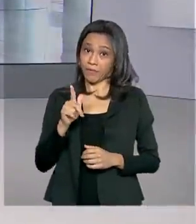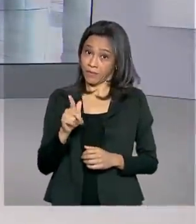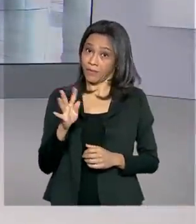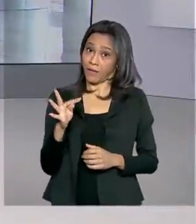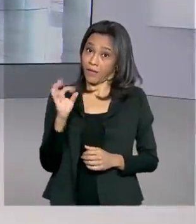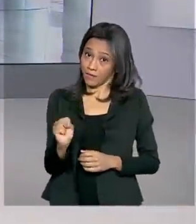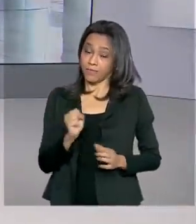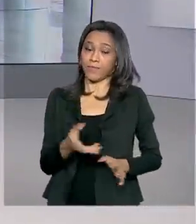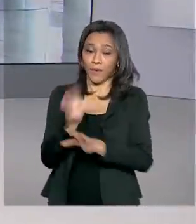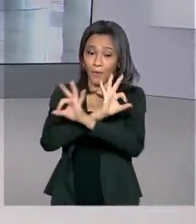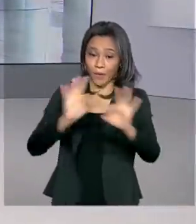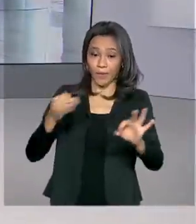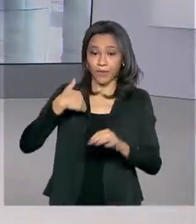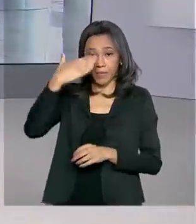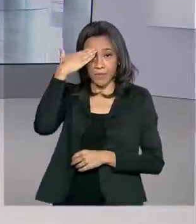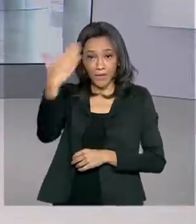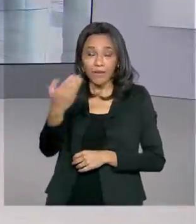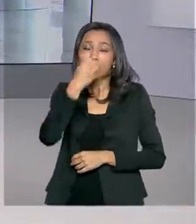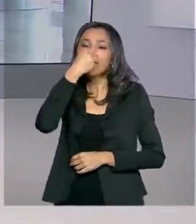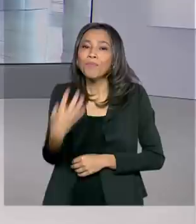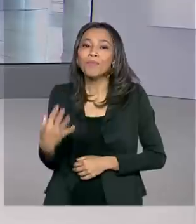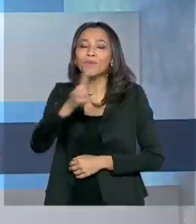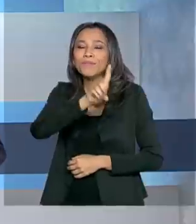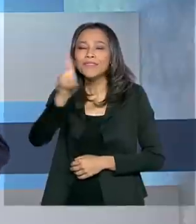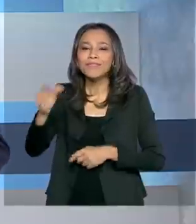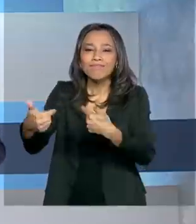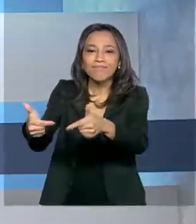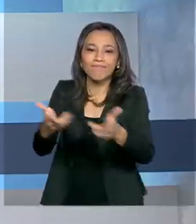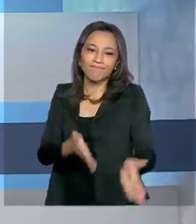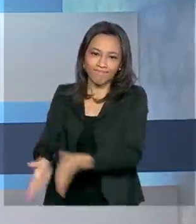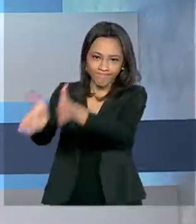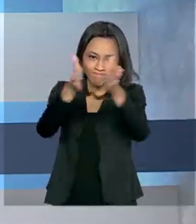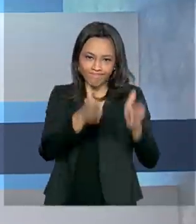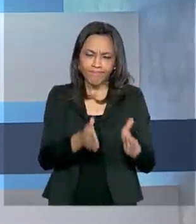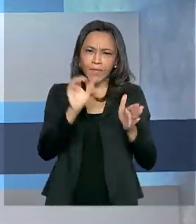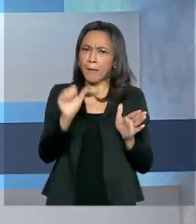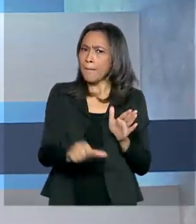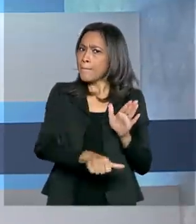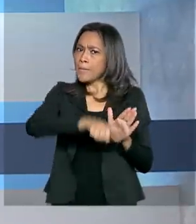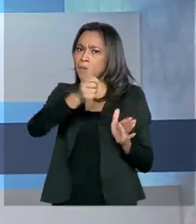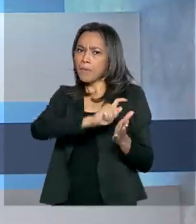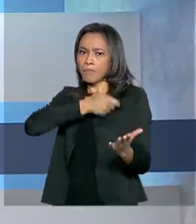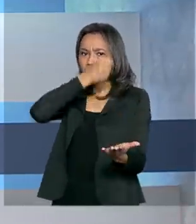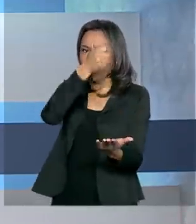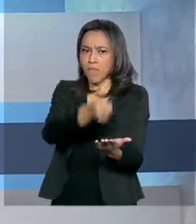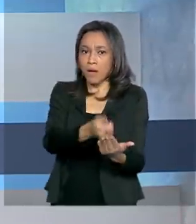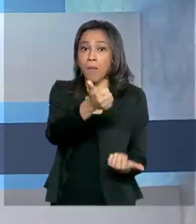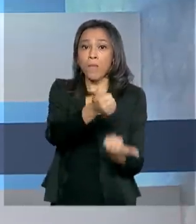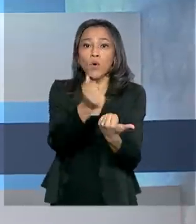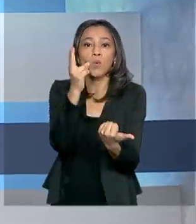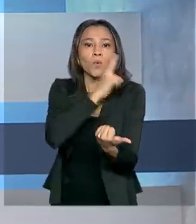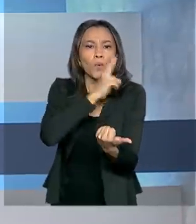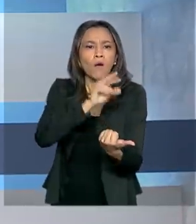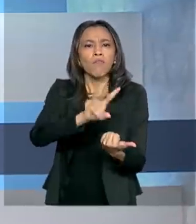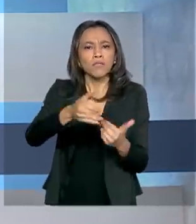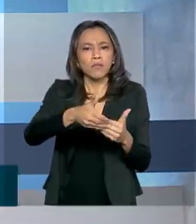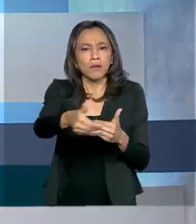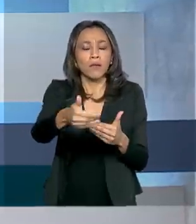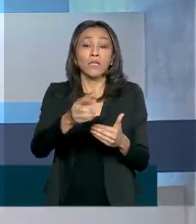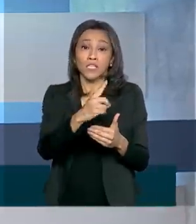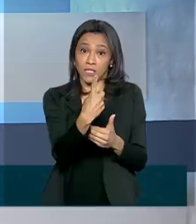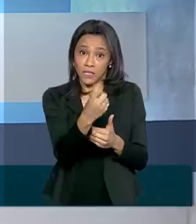Luciana. Obrigado pelas informações. Bom dia de trabalho aí para você. E a primeira parcela do auxílio emergencial vai ser paga nos dias